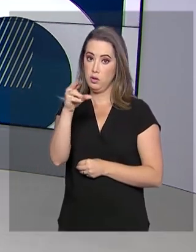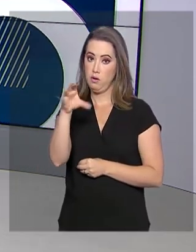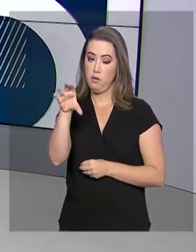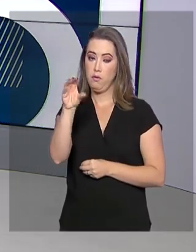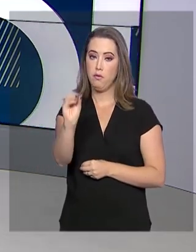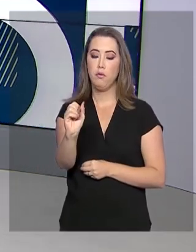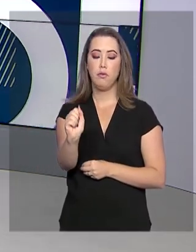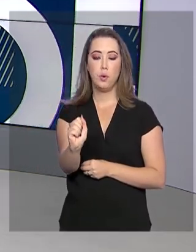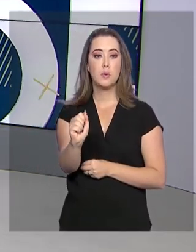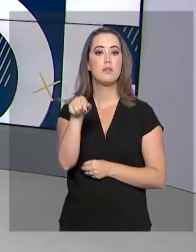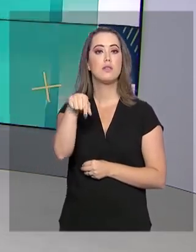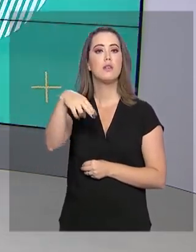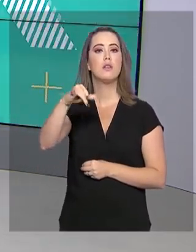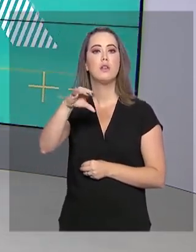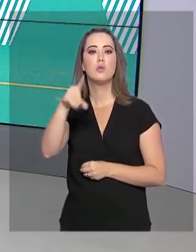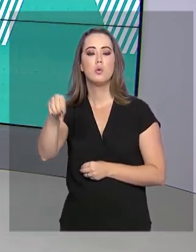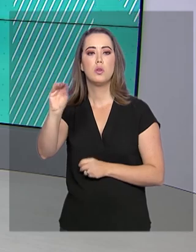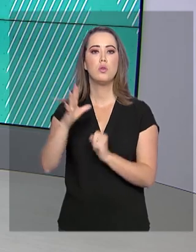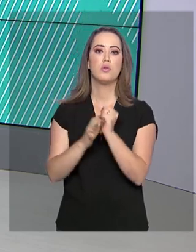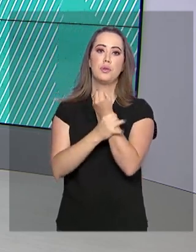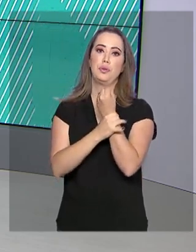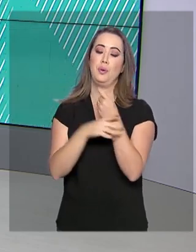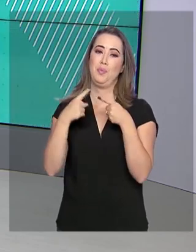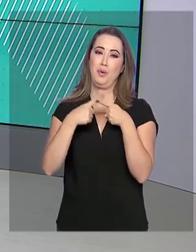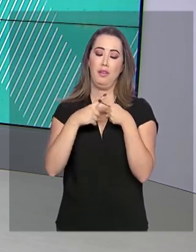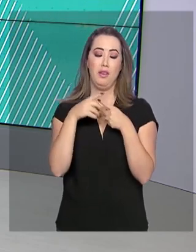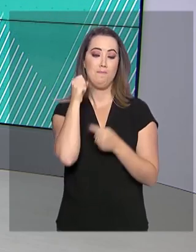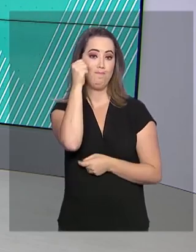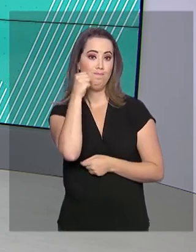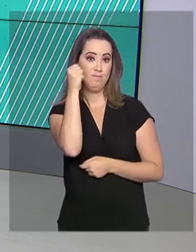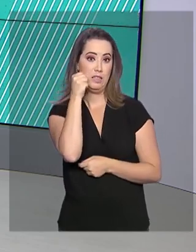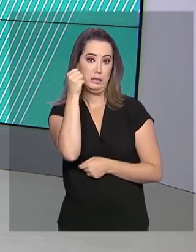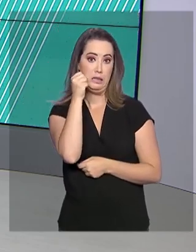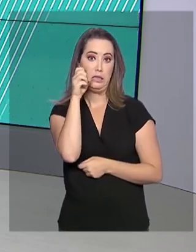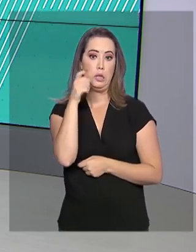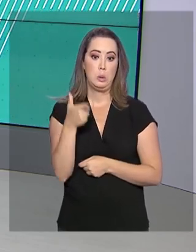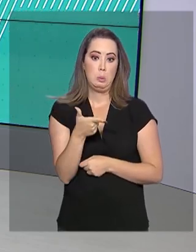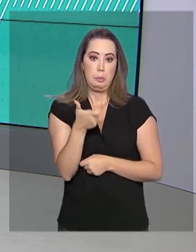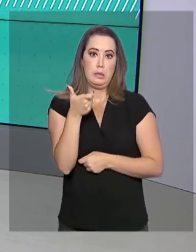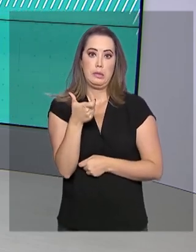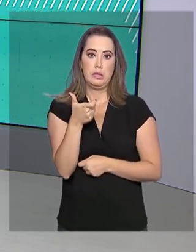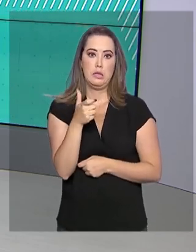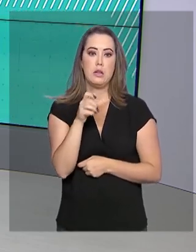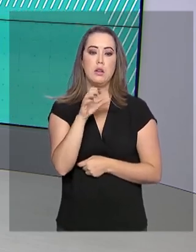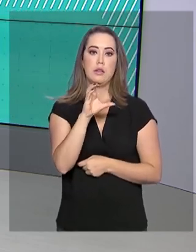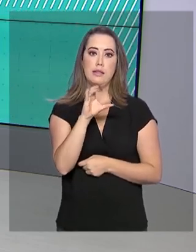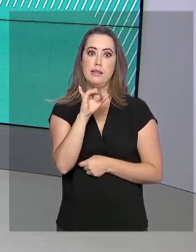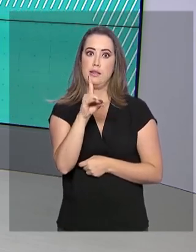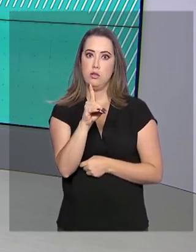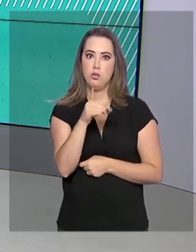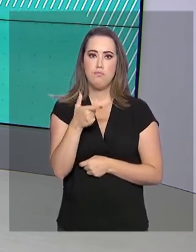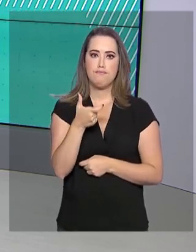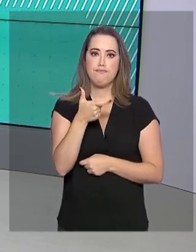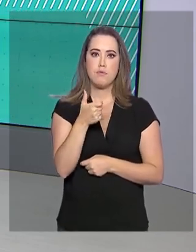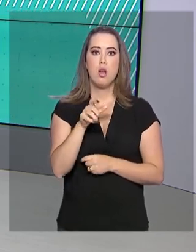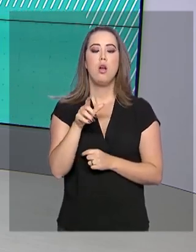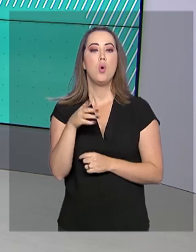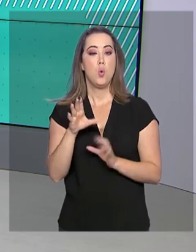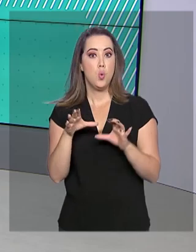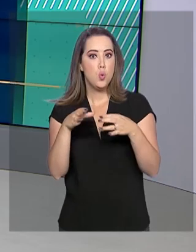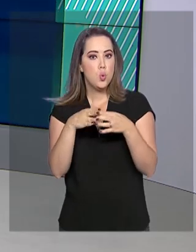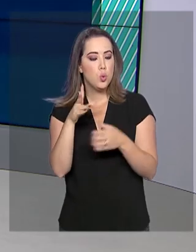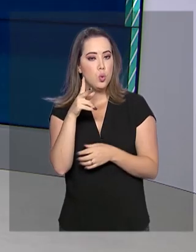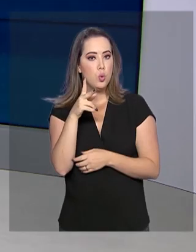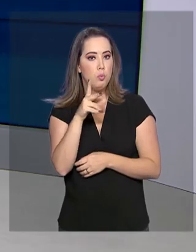Segurança para o Ceará depois que o senador licenciado Cid Gomes foi baleado na cidade de Sobral por policiais militares em